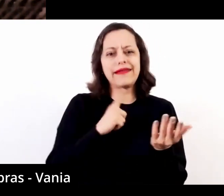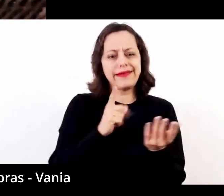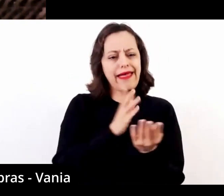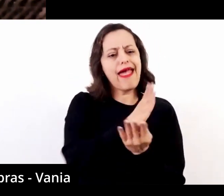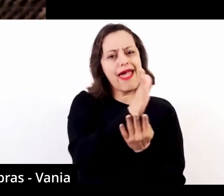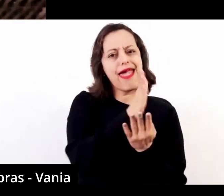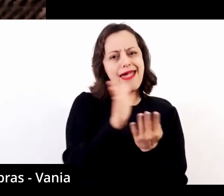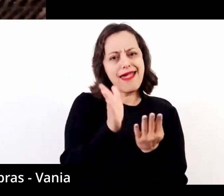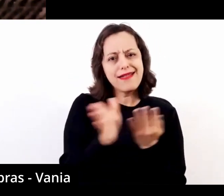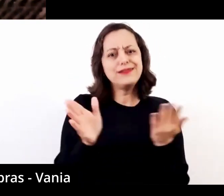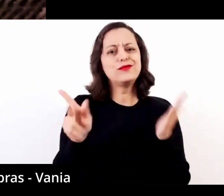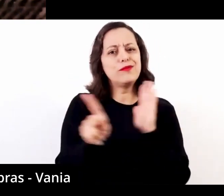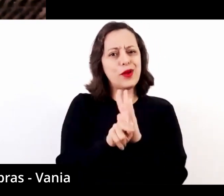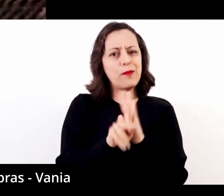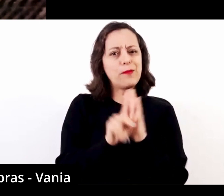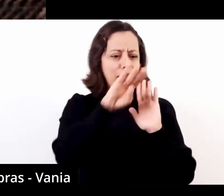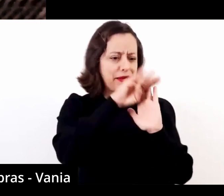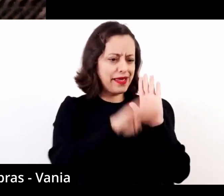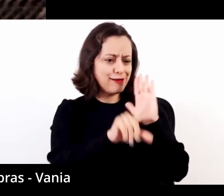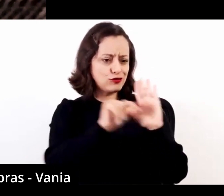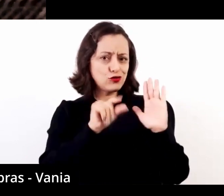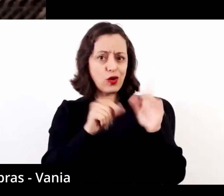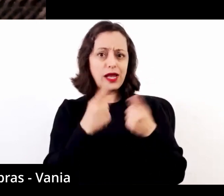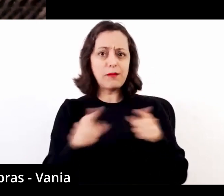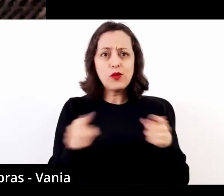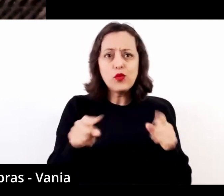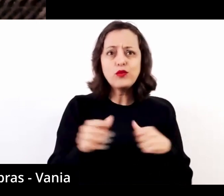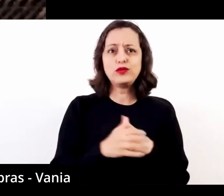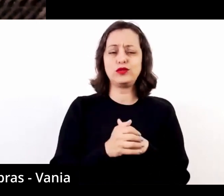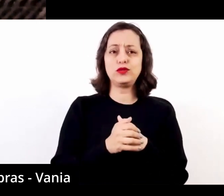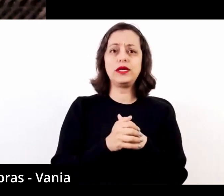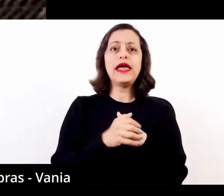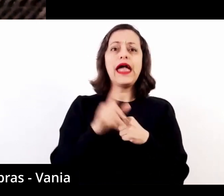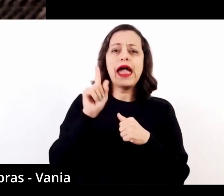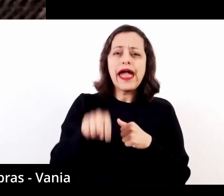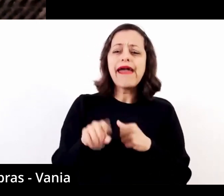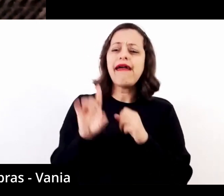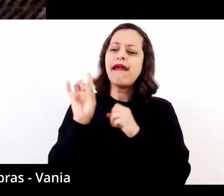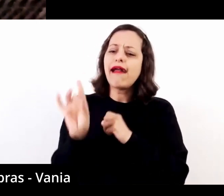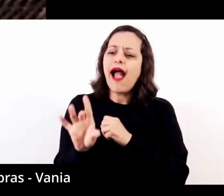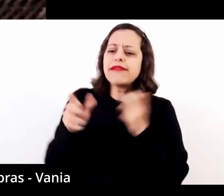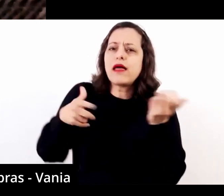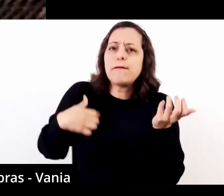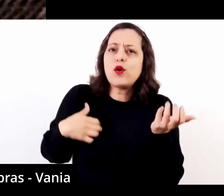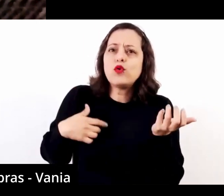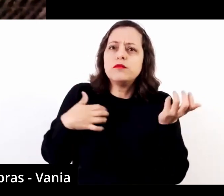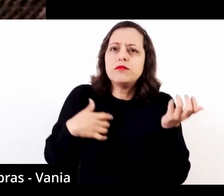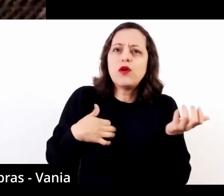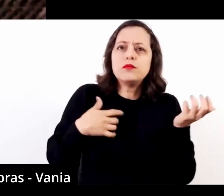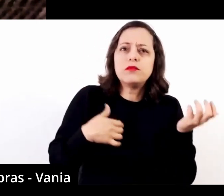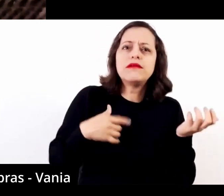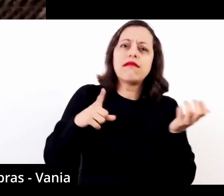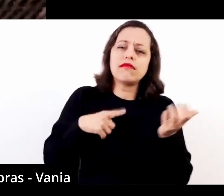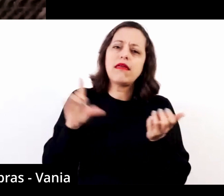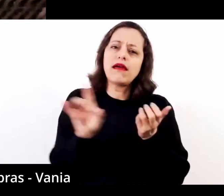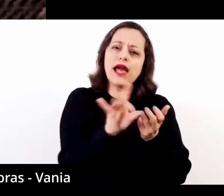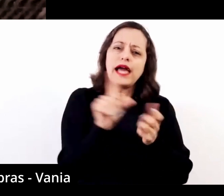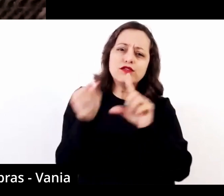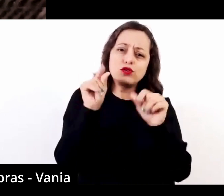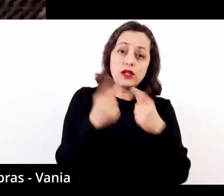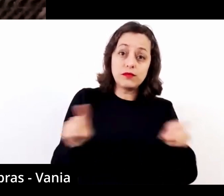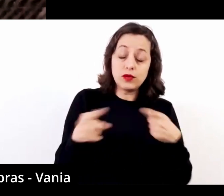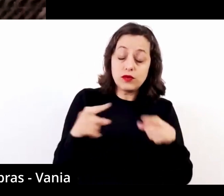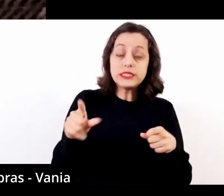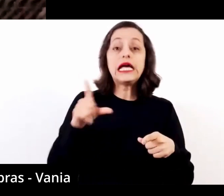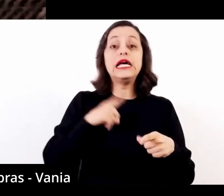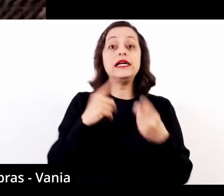eixos é esse, que o repertório geral, global, peça a peça, do Carlo conjuga essa dupla